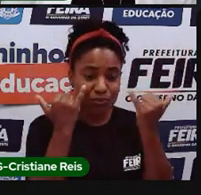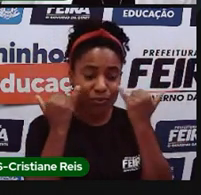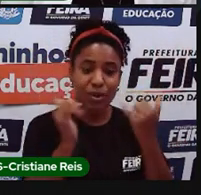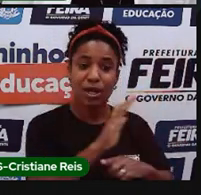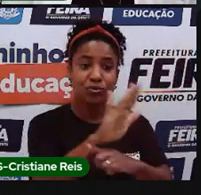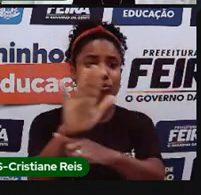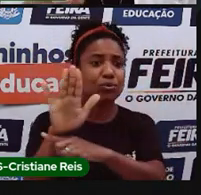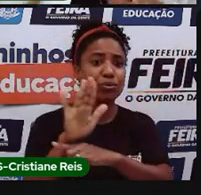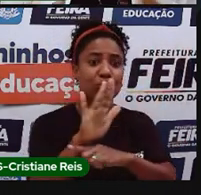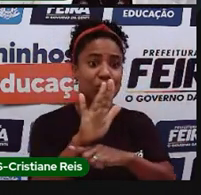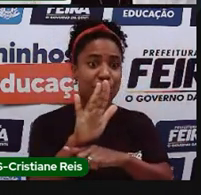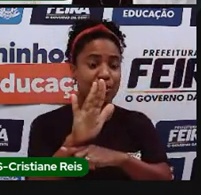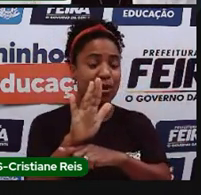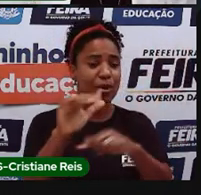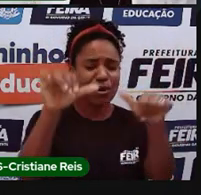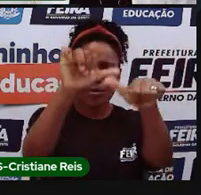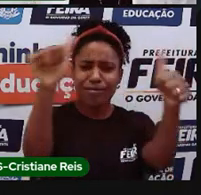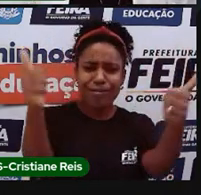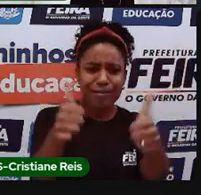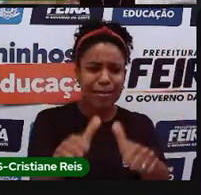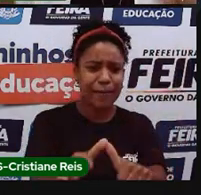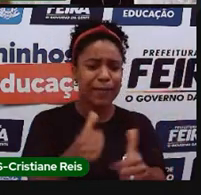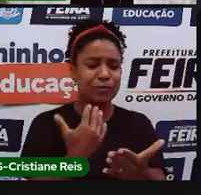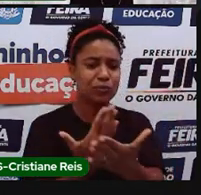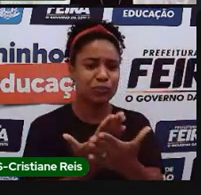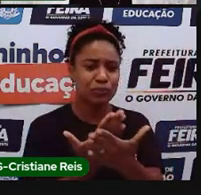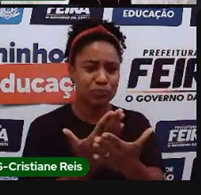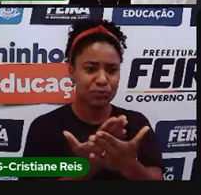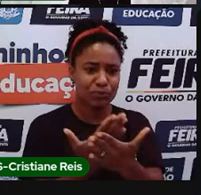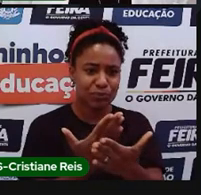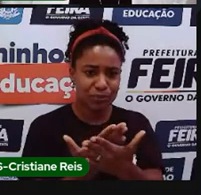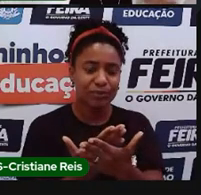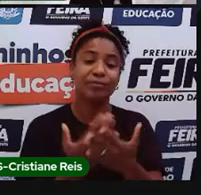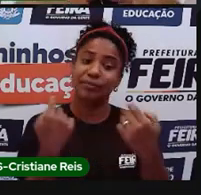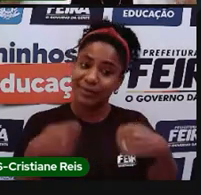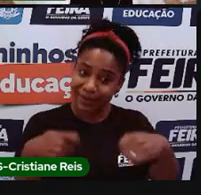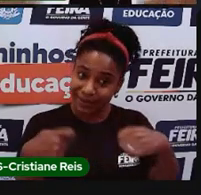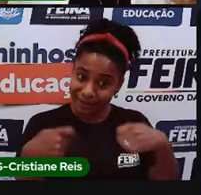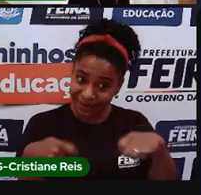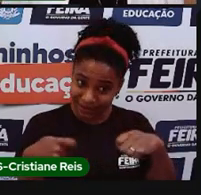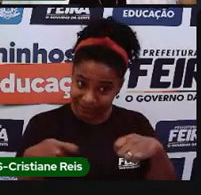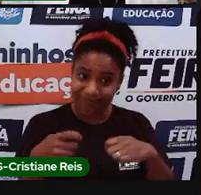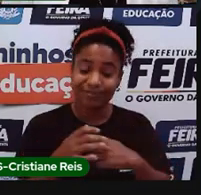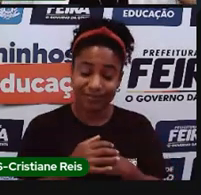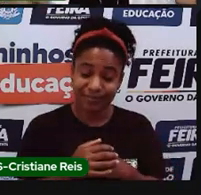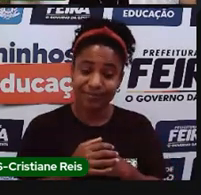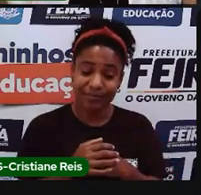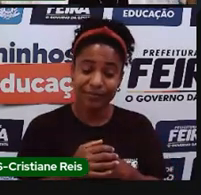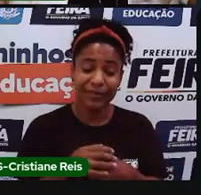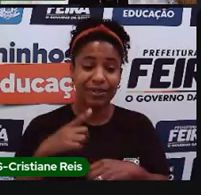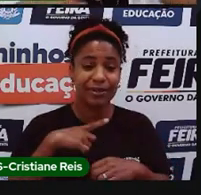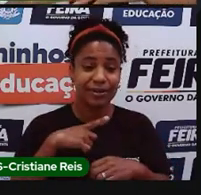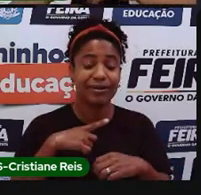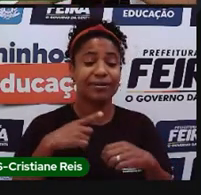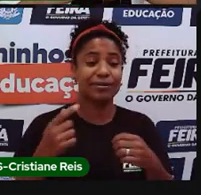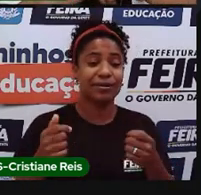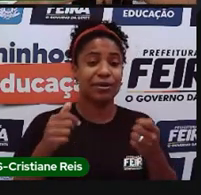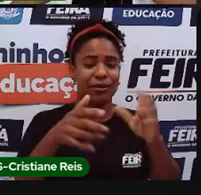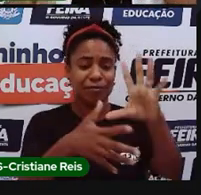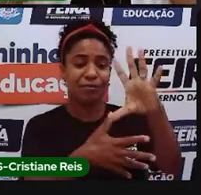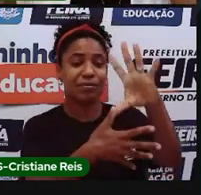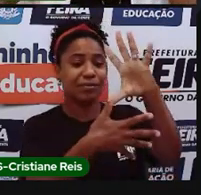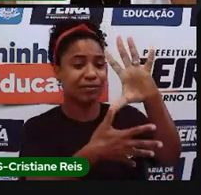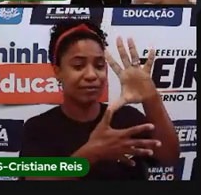E aí, como é que chega essas informações? Você precisa de ter um mapa. A gente já tinha aquele mapa simples lá, que pode ser feito, né.